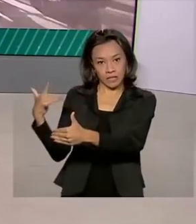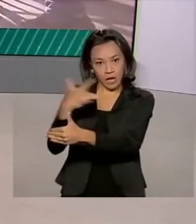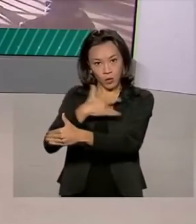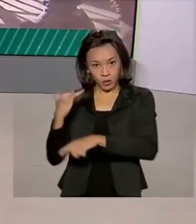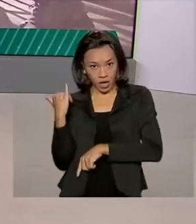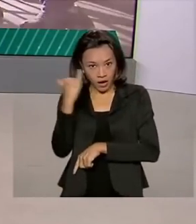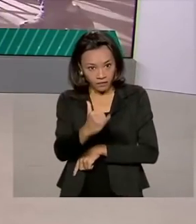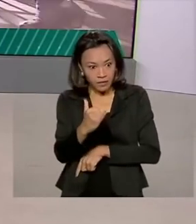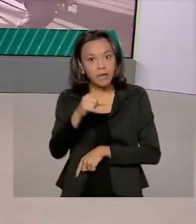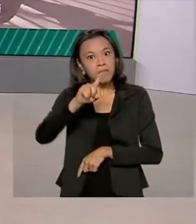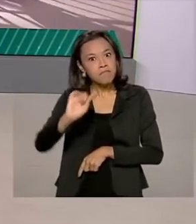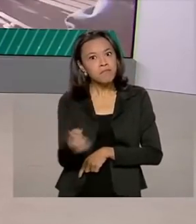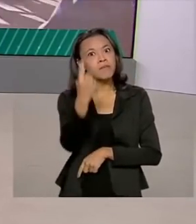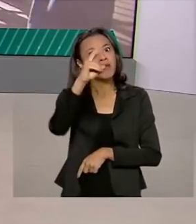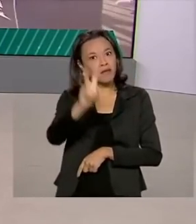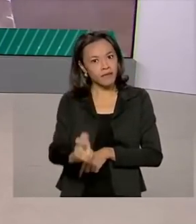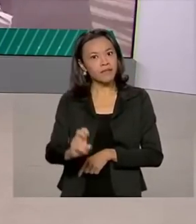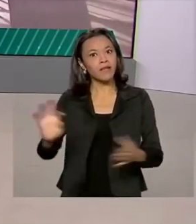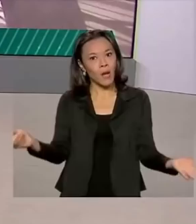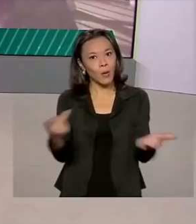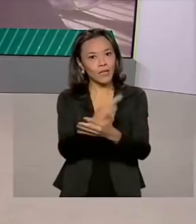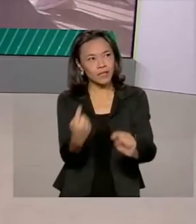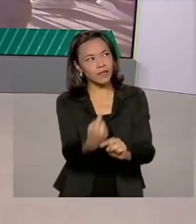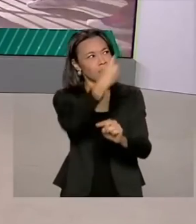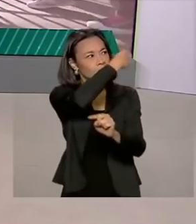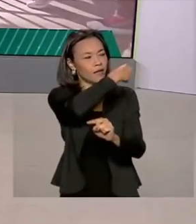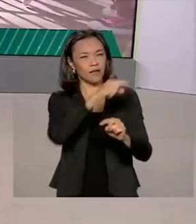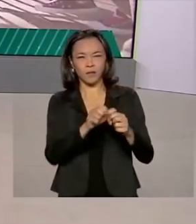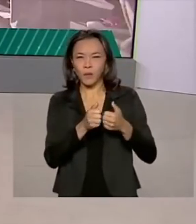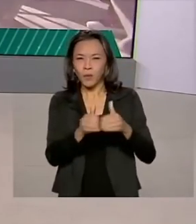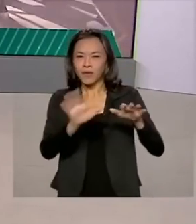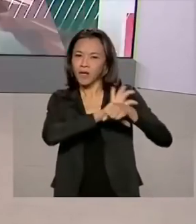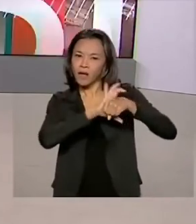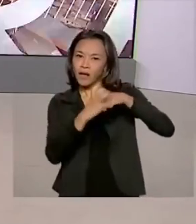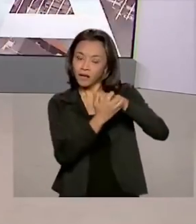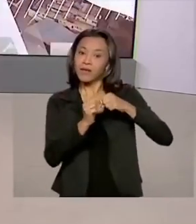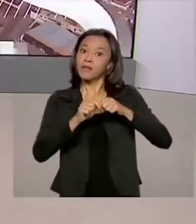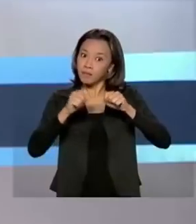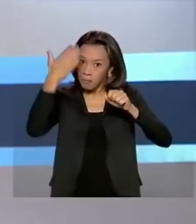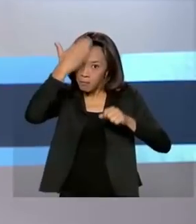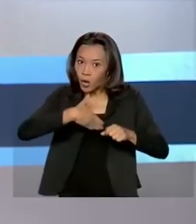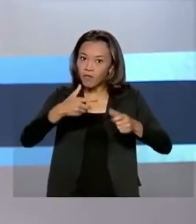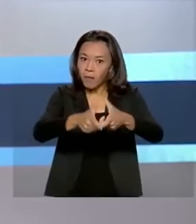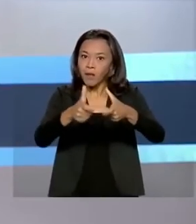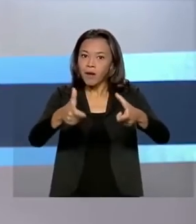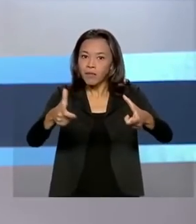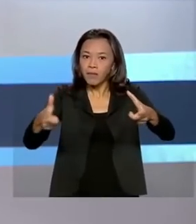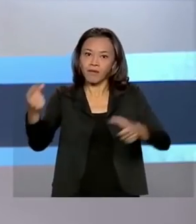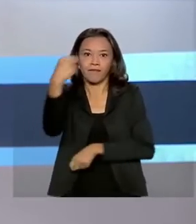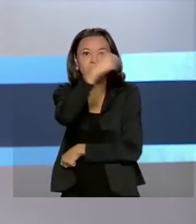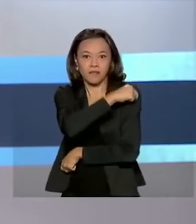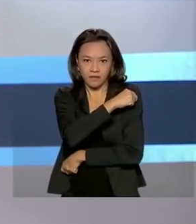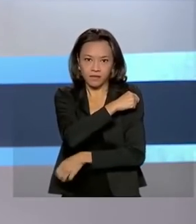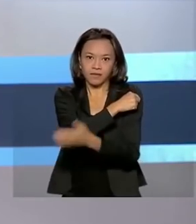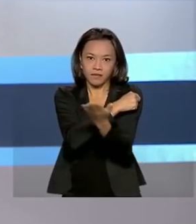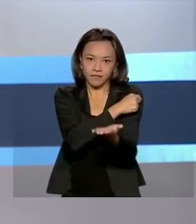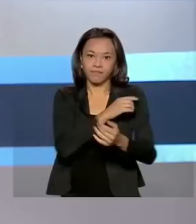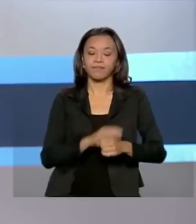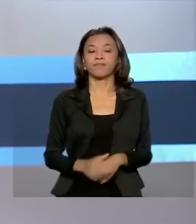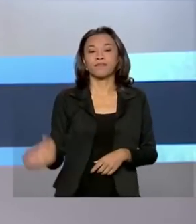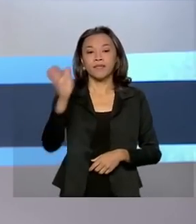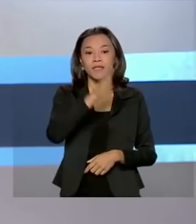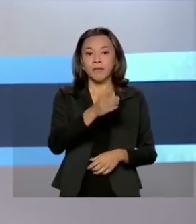vez que isso ocorre desde o início da pandemia e reflete aí o avanço da vacinação. E para reforçar a atenção